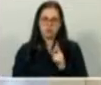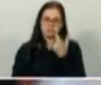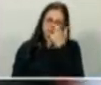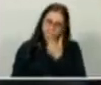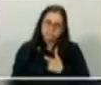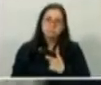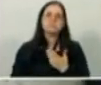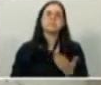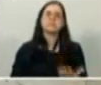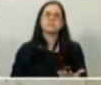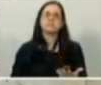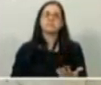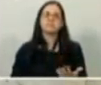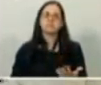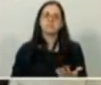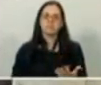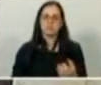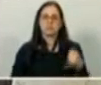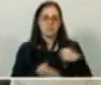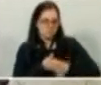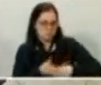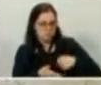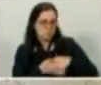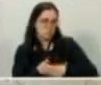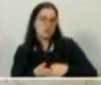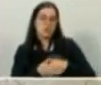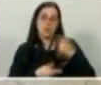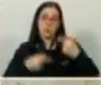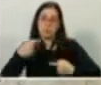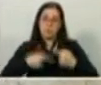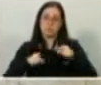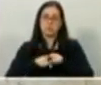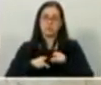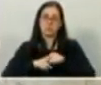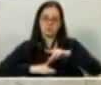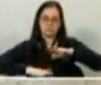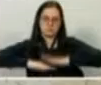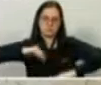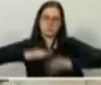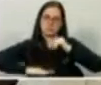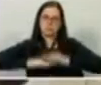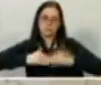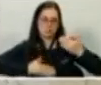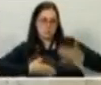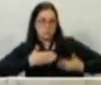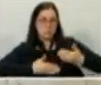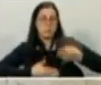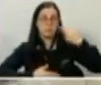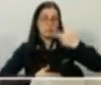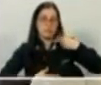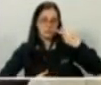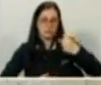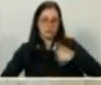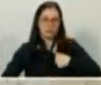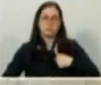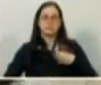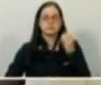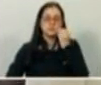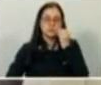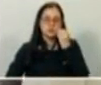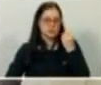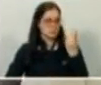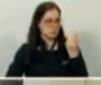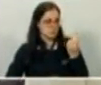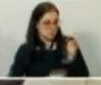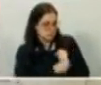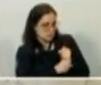Esse é o segredo da militância política e do exercício de um mandato parlamentar que eu procurei ter aqui nesses